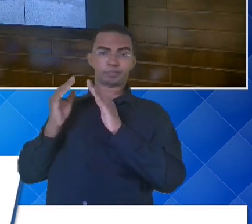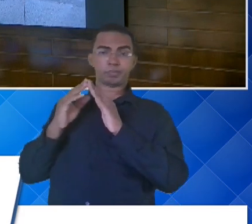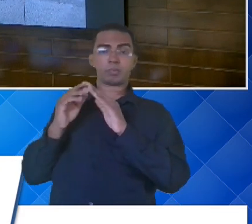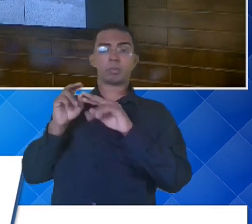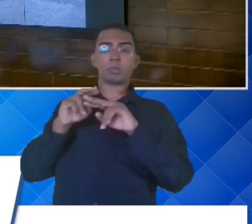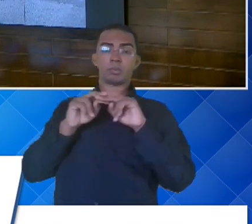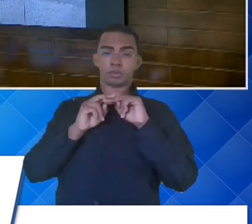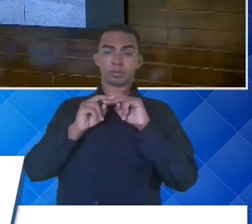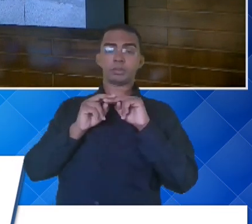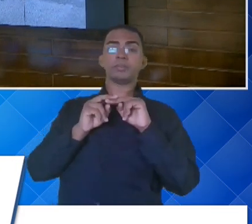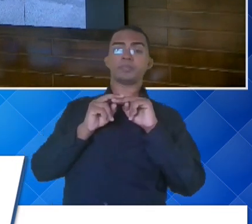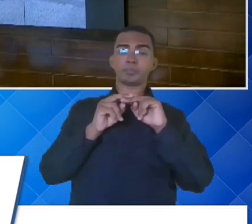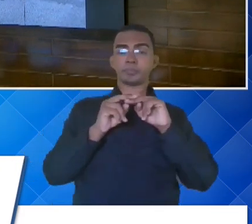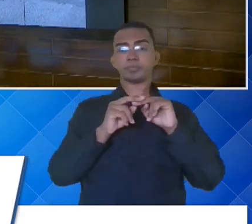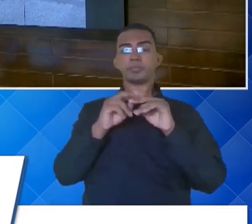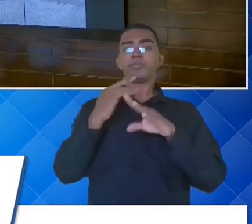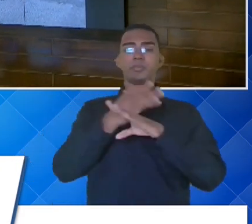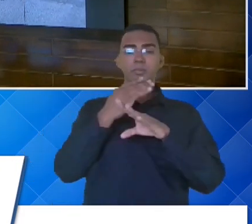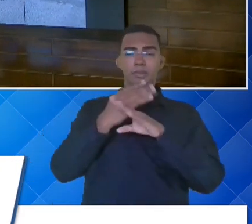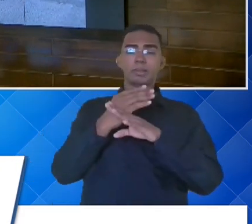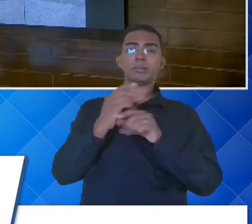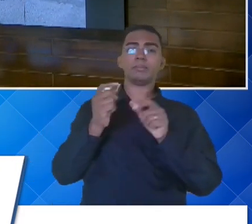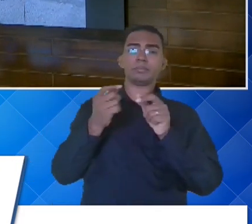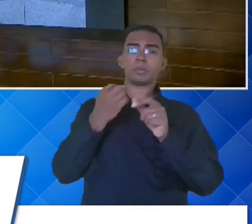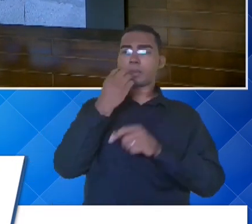uma cidade muito próxima em habitantes.